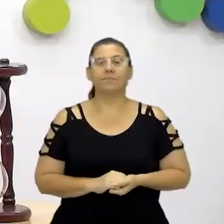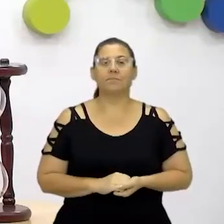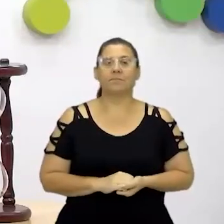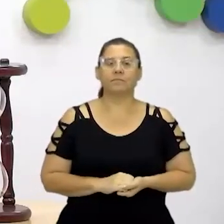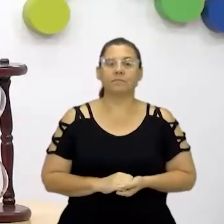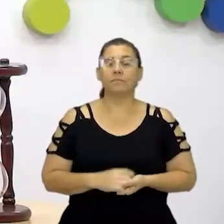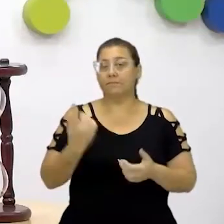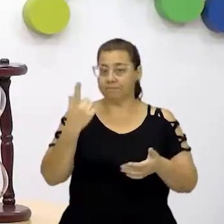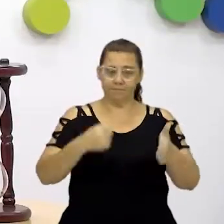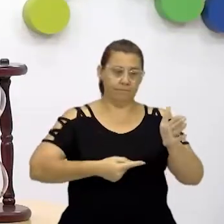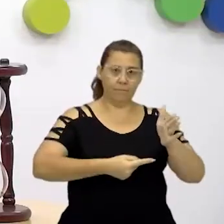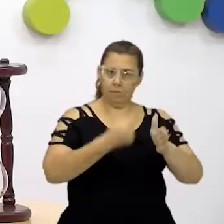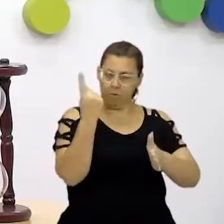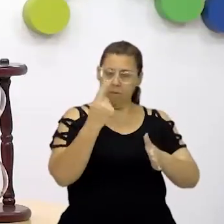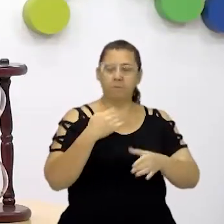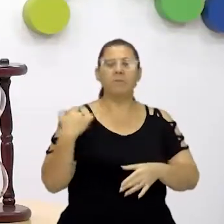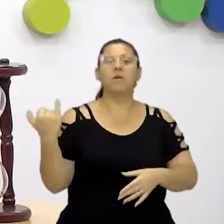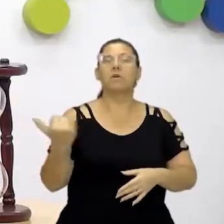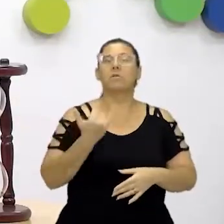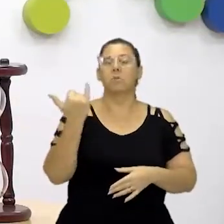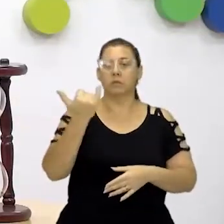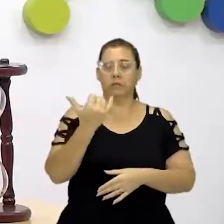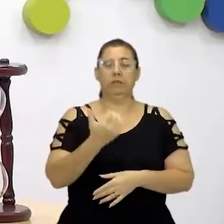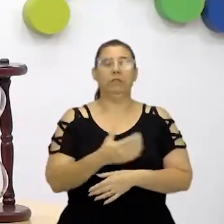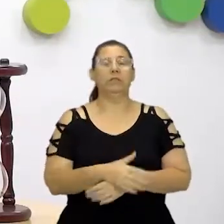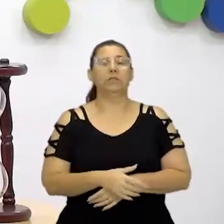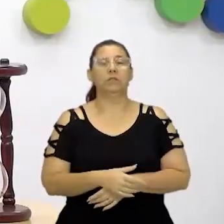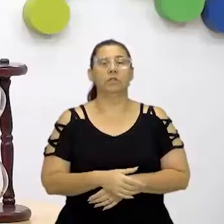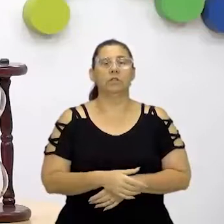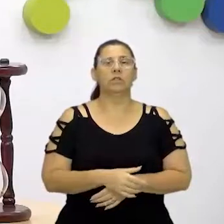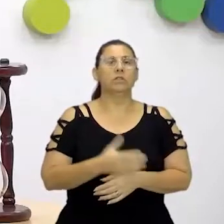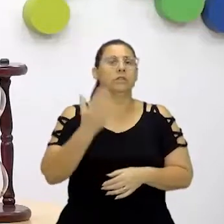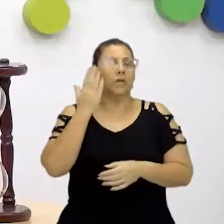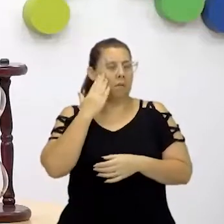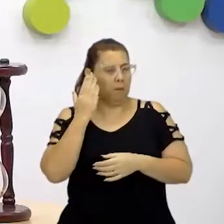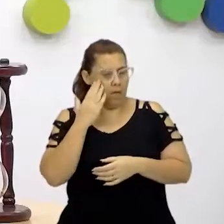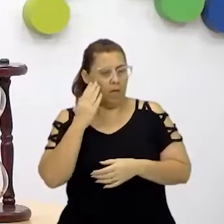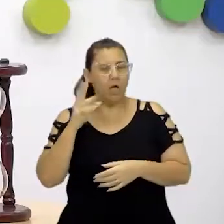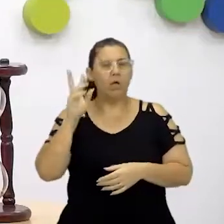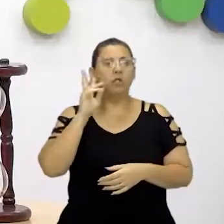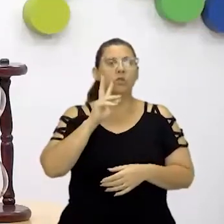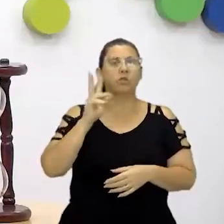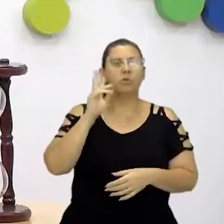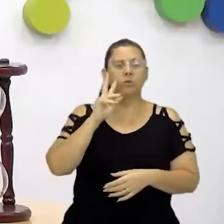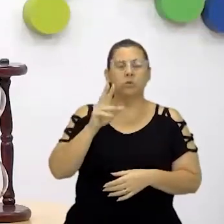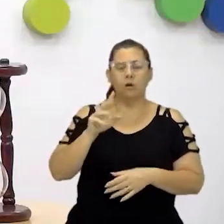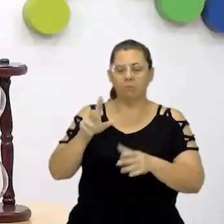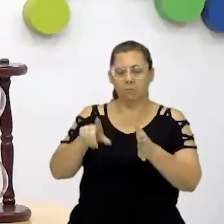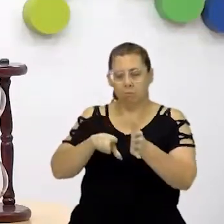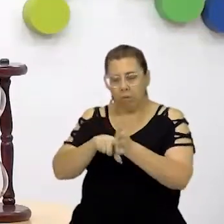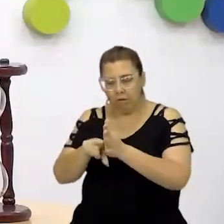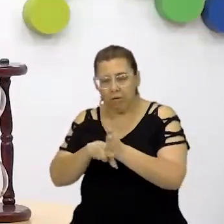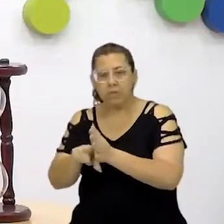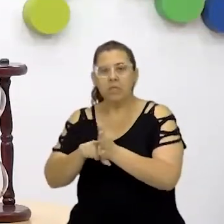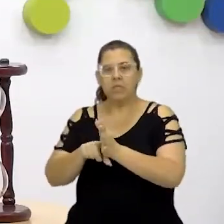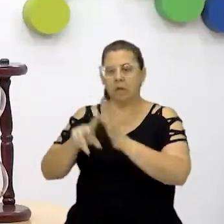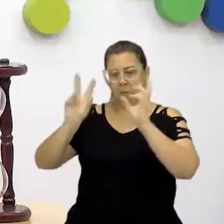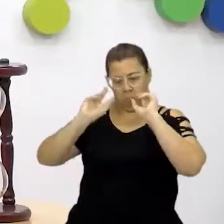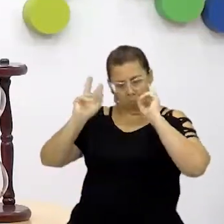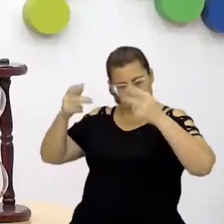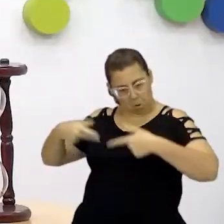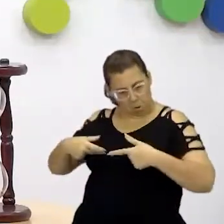primeiro, é importante que o sexto ano saiba que a história estuda o homem no tempo, né? Então, o tempo é a nossa